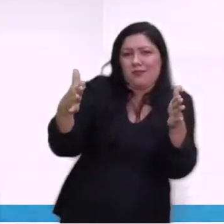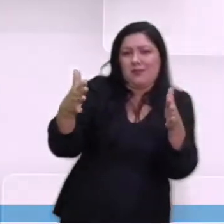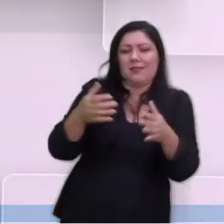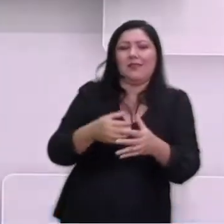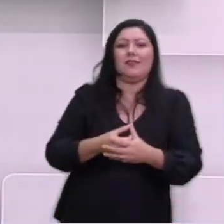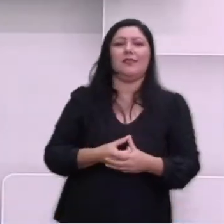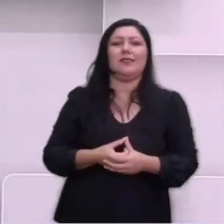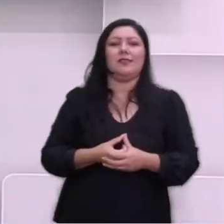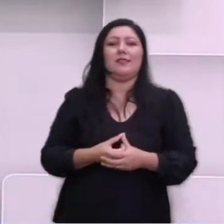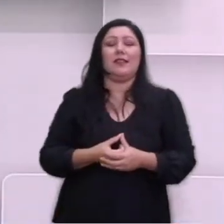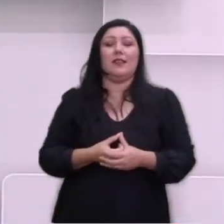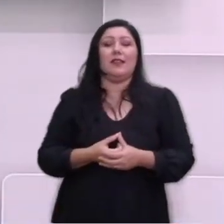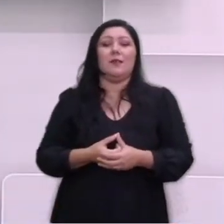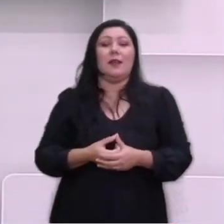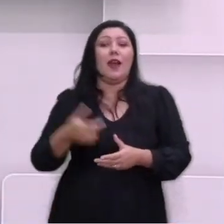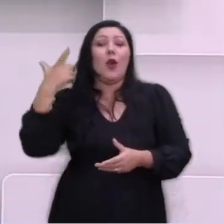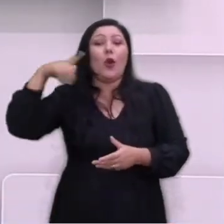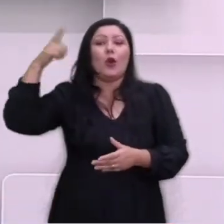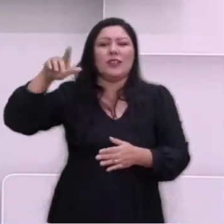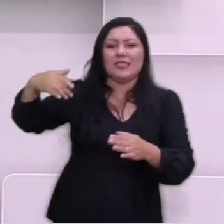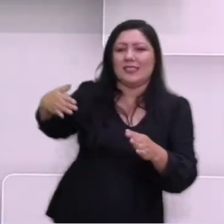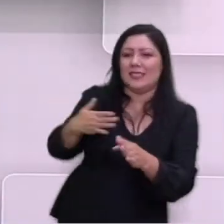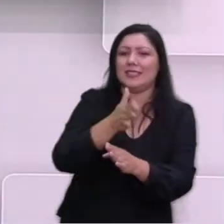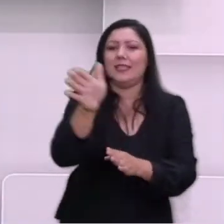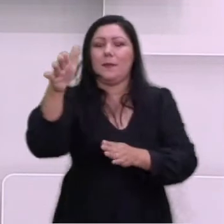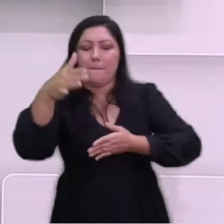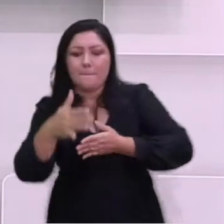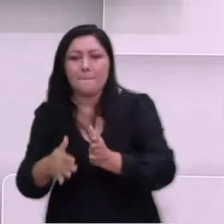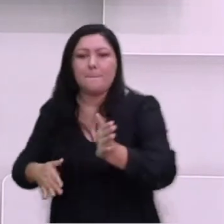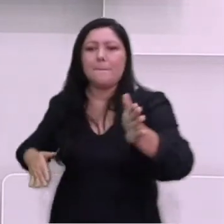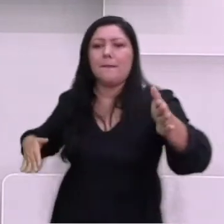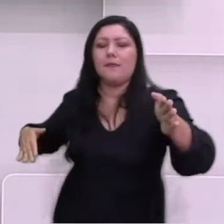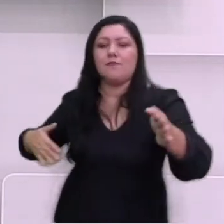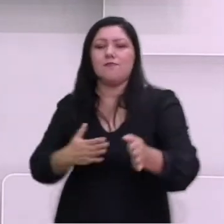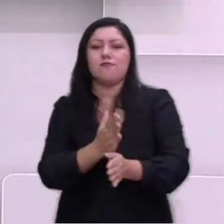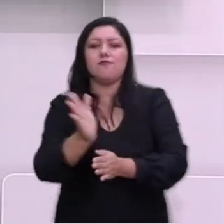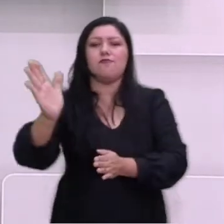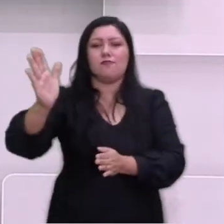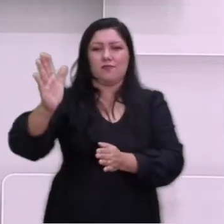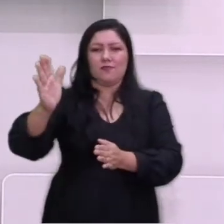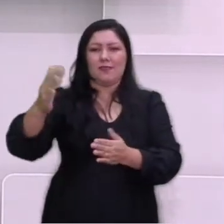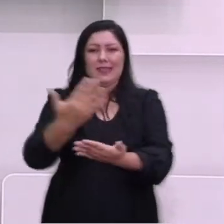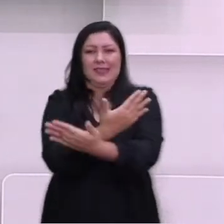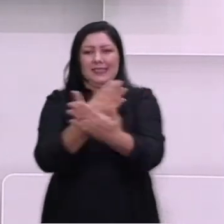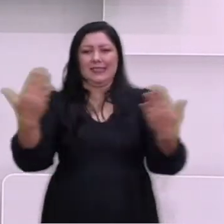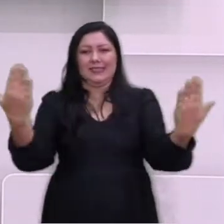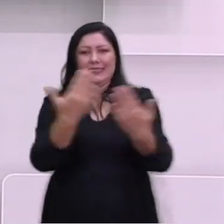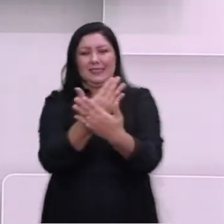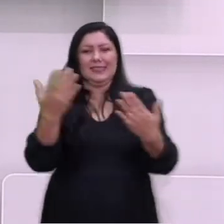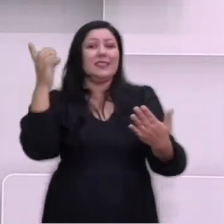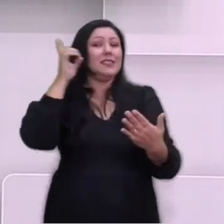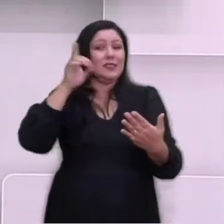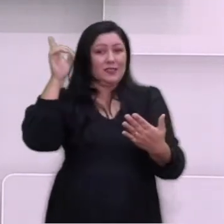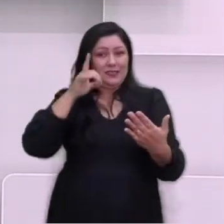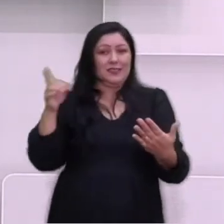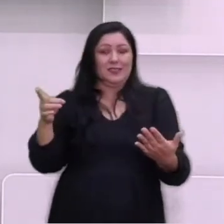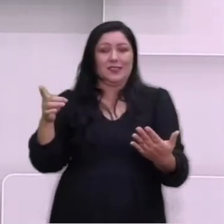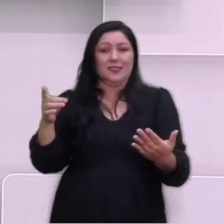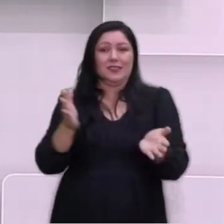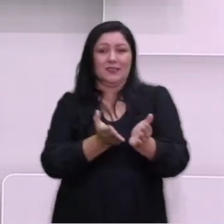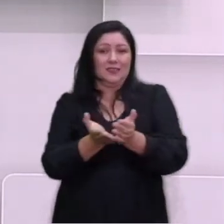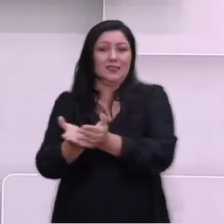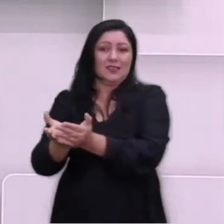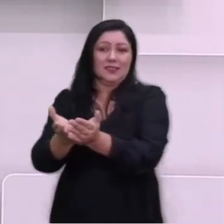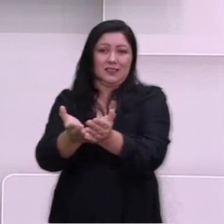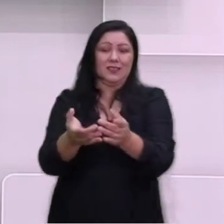conseguirem ultrapassar a barreira da força aérea norte-americana e também dos navios,